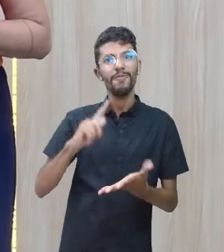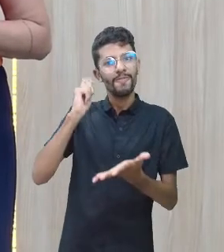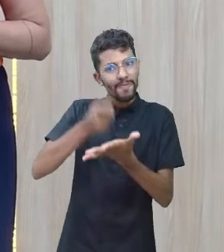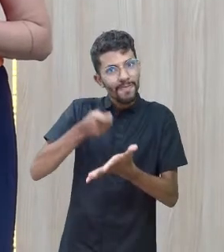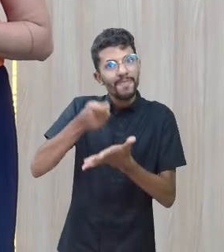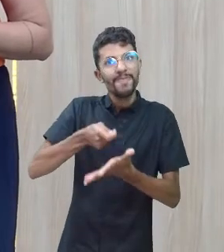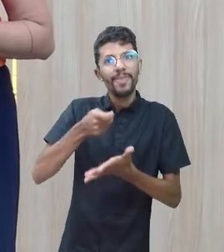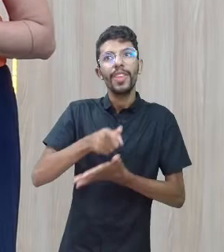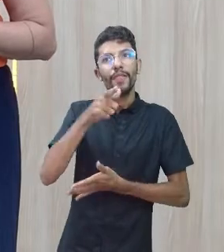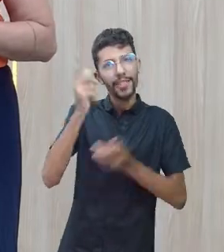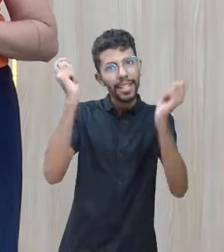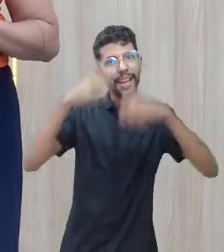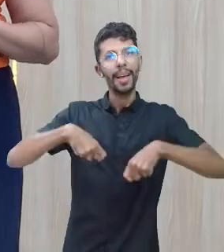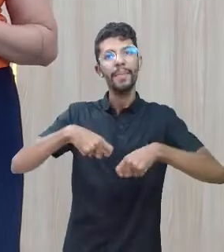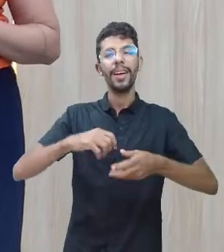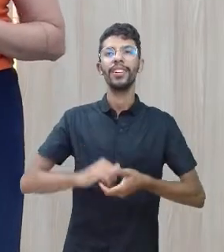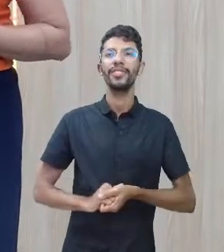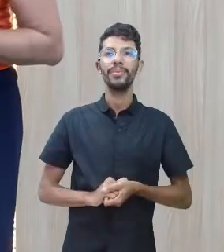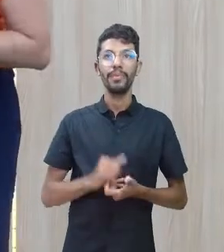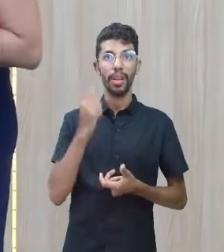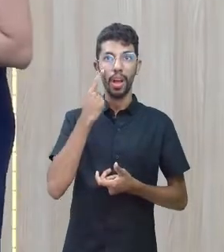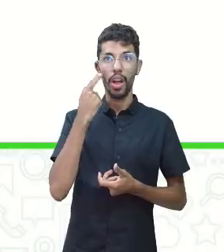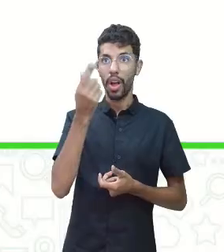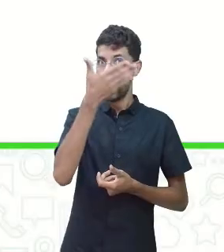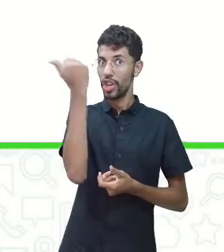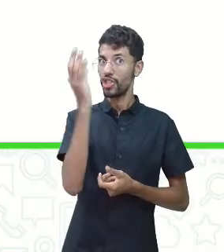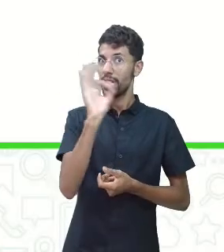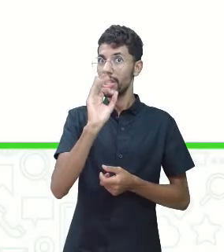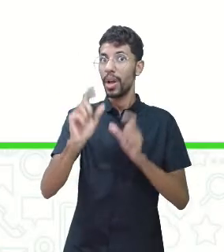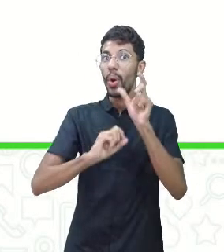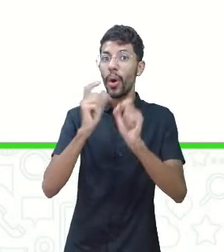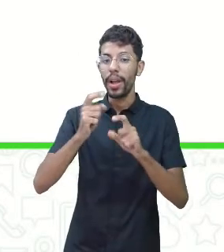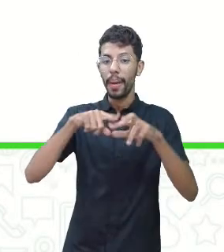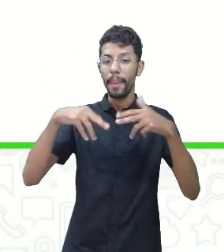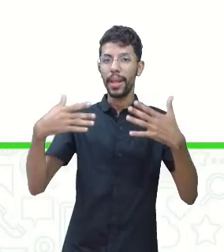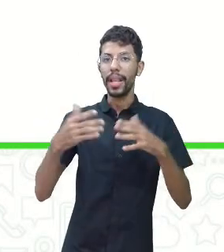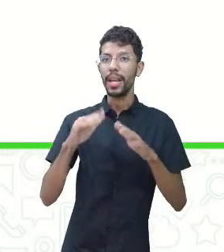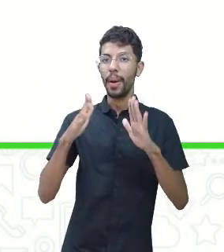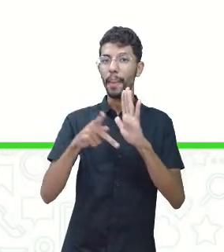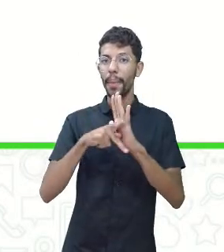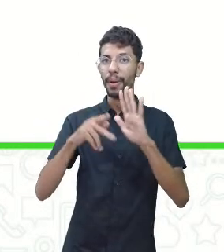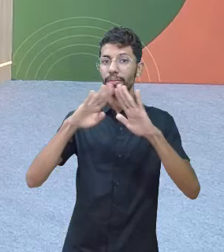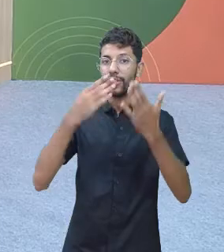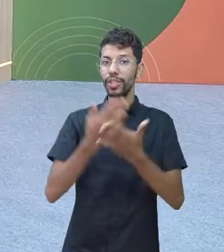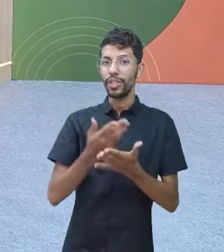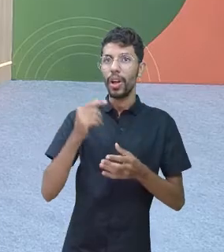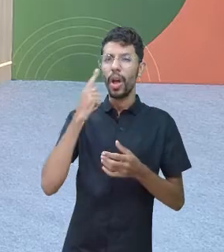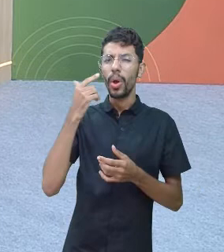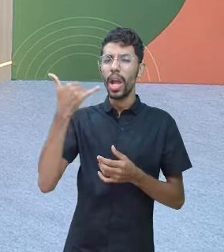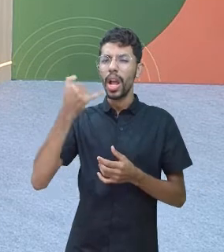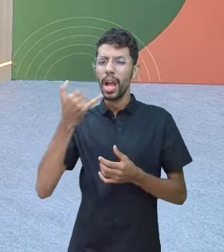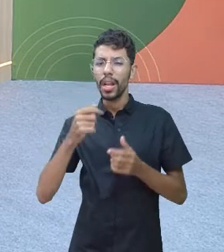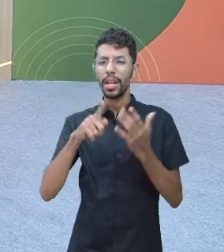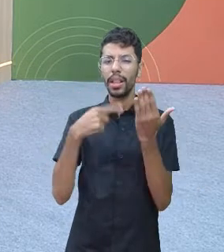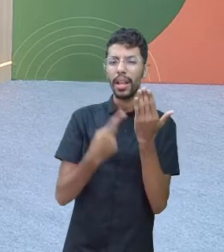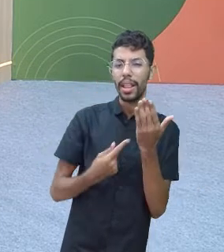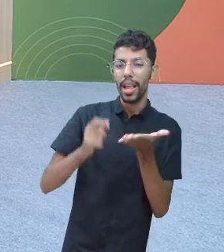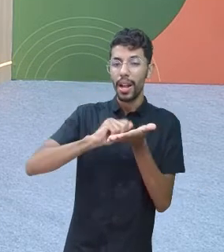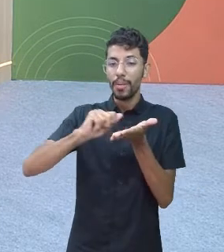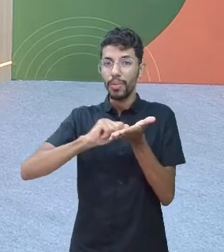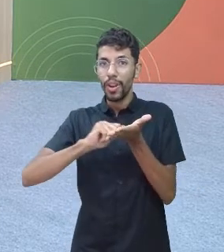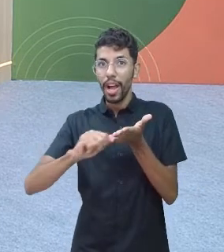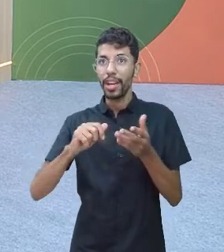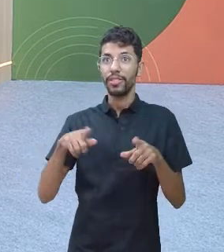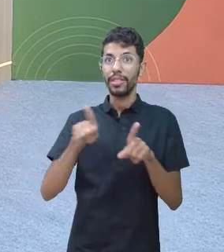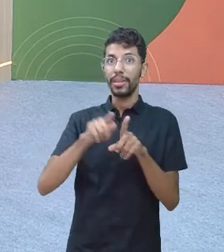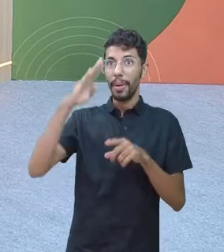capaz. Não esqueça do seu material escolar, da sua caneta, do seu caderno, da sua borracha e